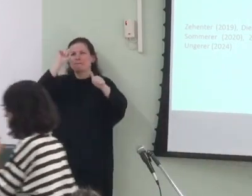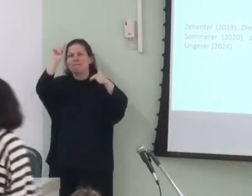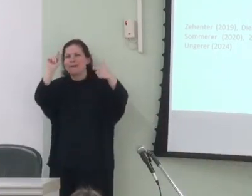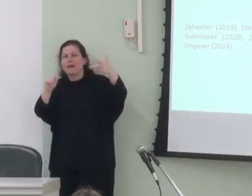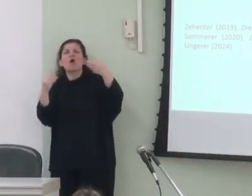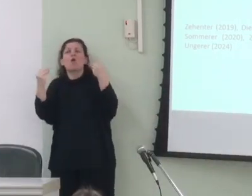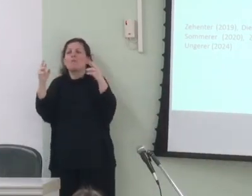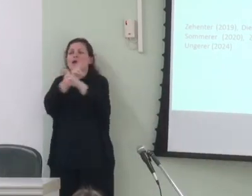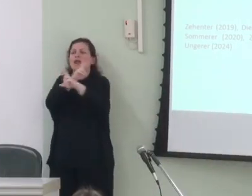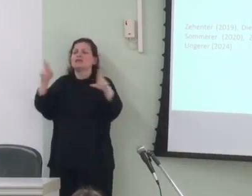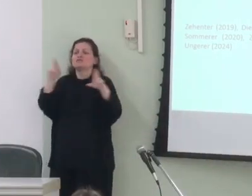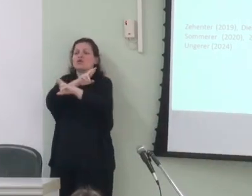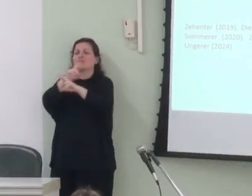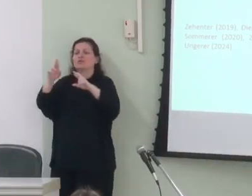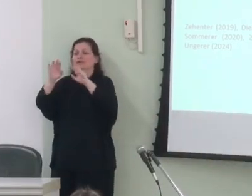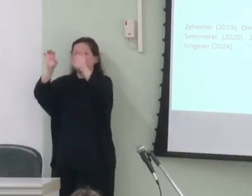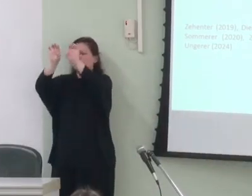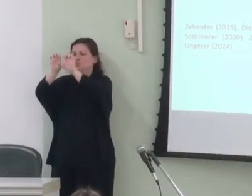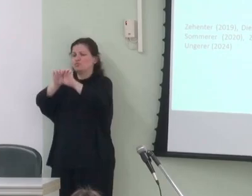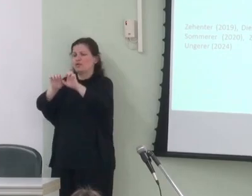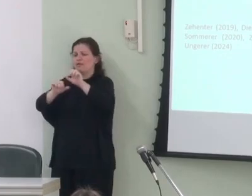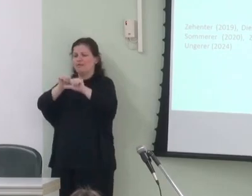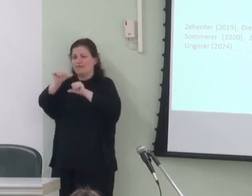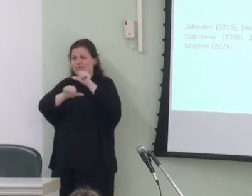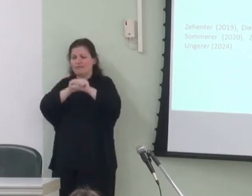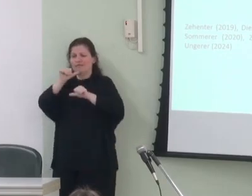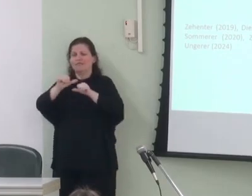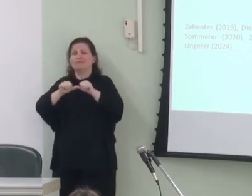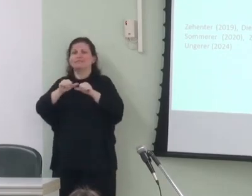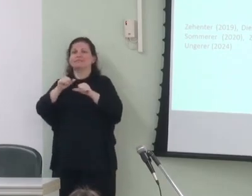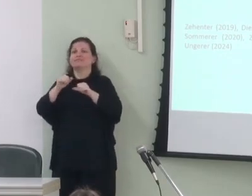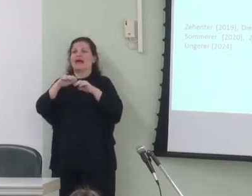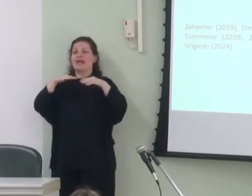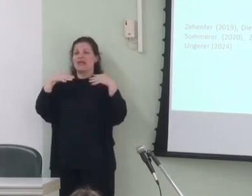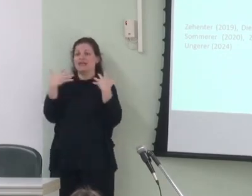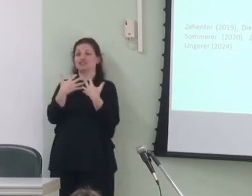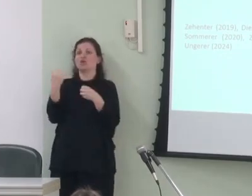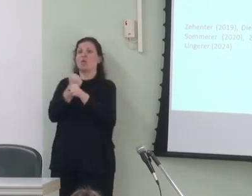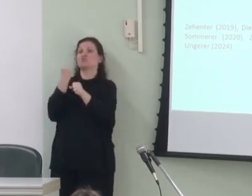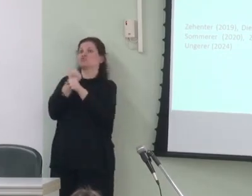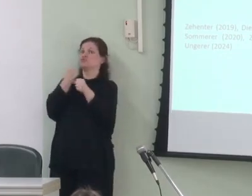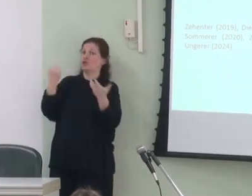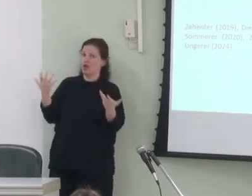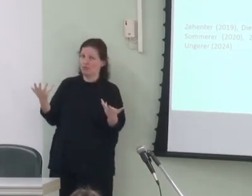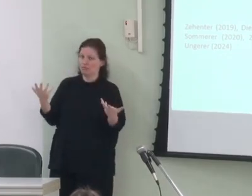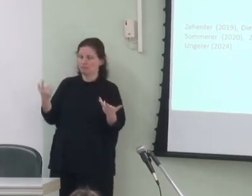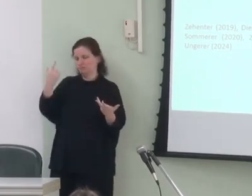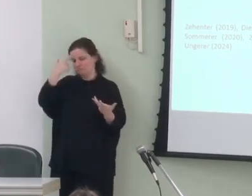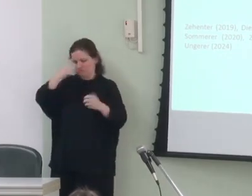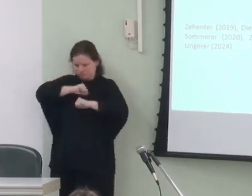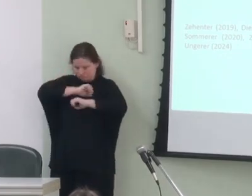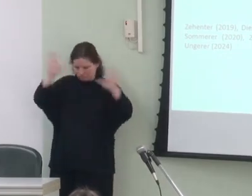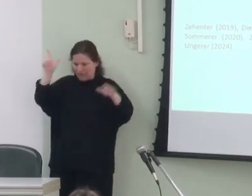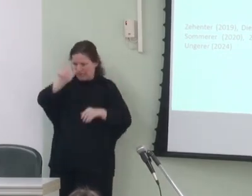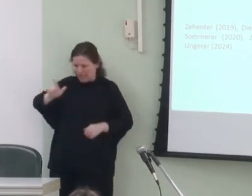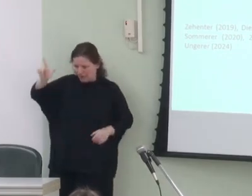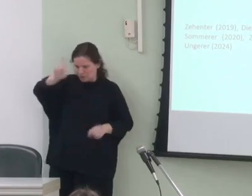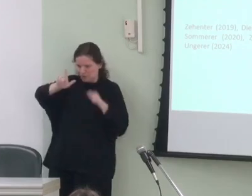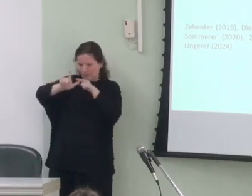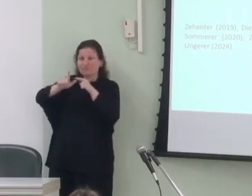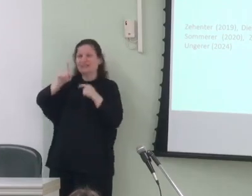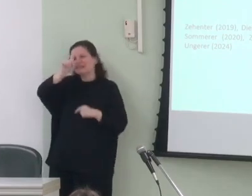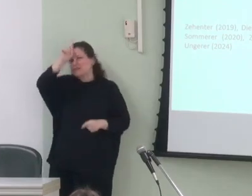relacionam a estrutura e reorganização da rede constitucional o que fica claro na literatura é que a própria